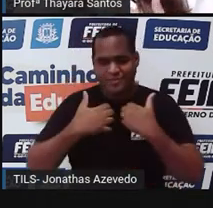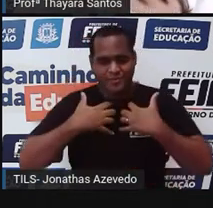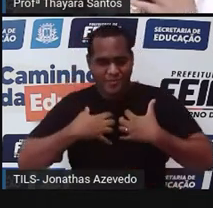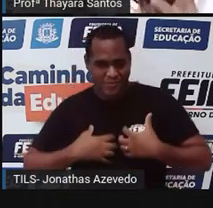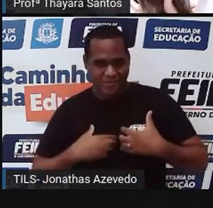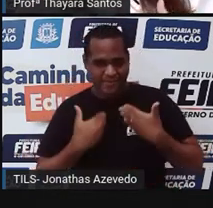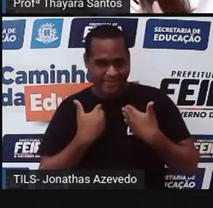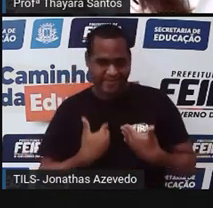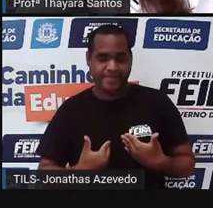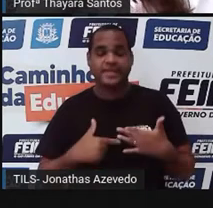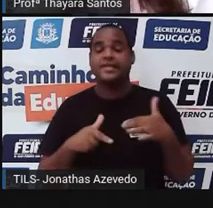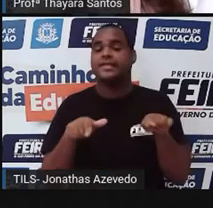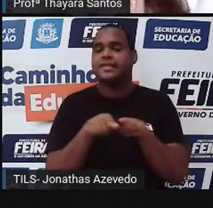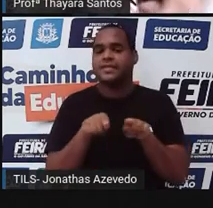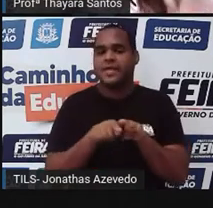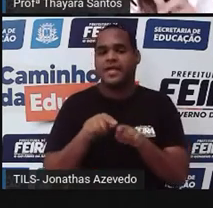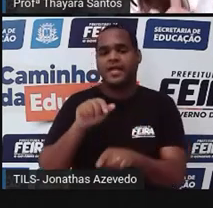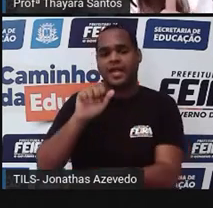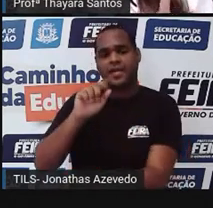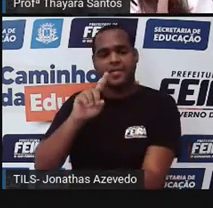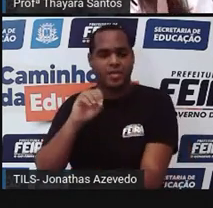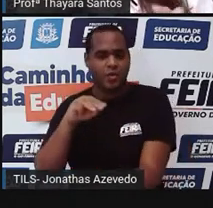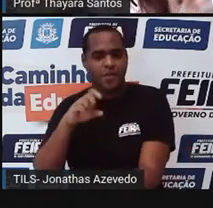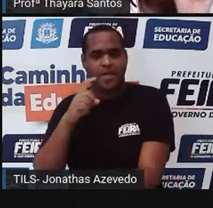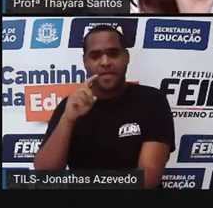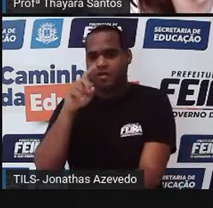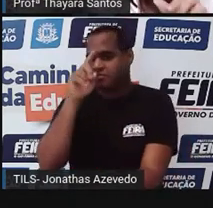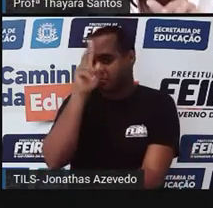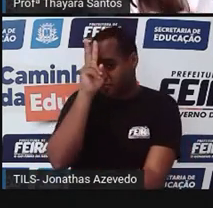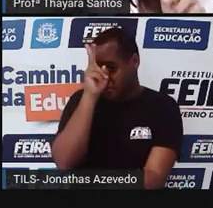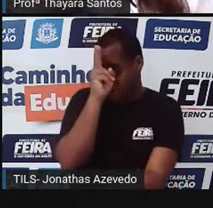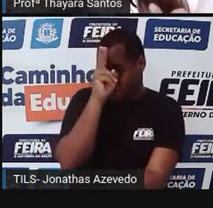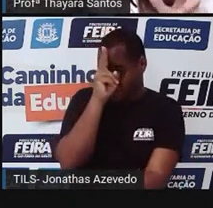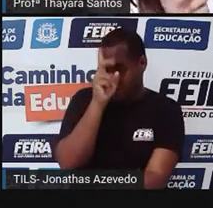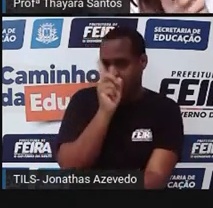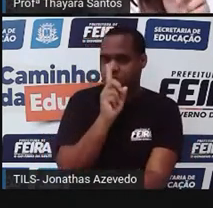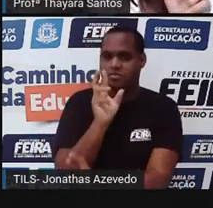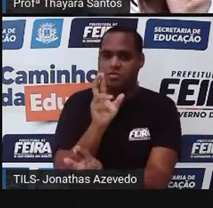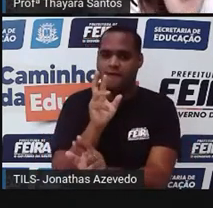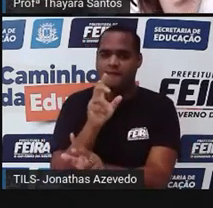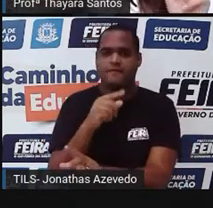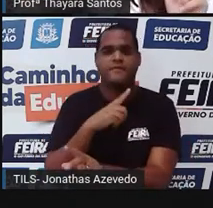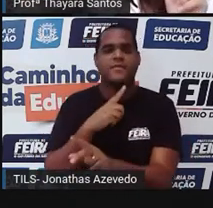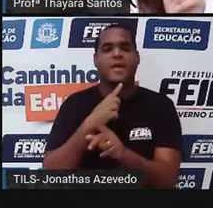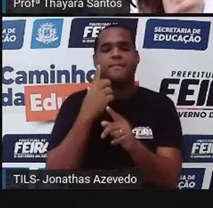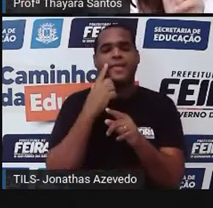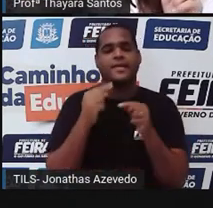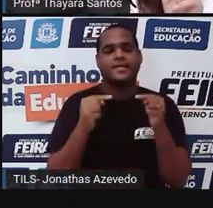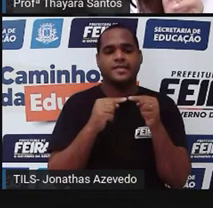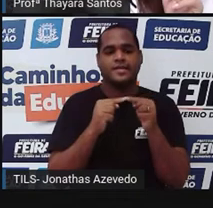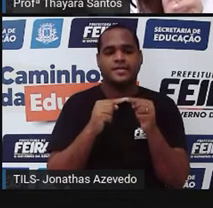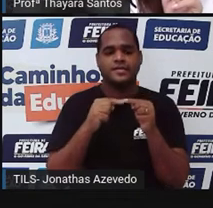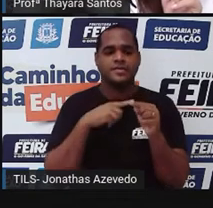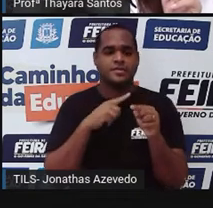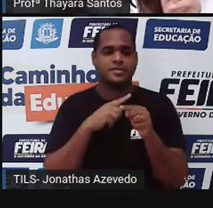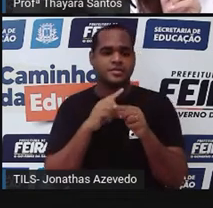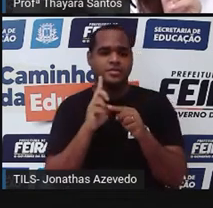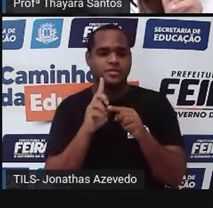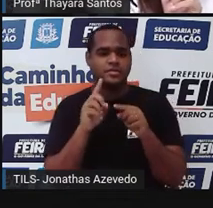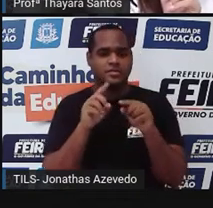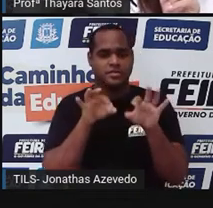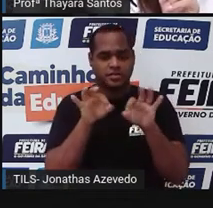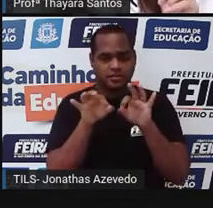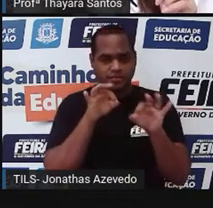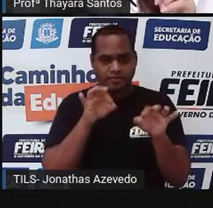e o abdômen. E eles não têm antenas, mas eles têm também um par de quelíceras. São essas duas estruturazinhas que a gente vê aqui,